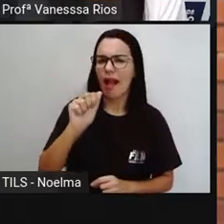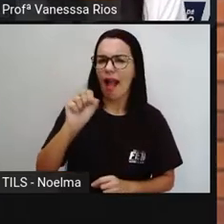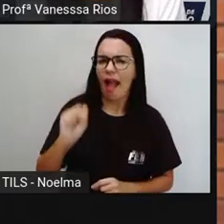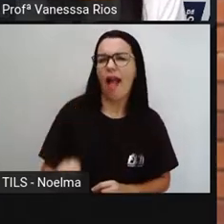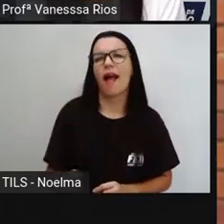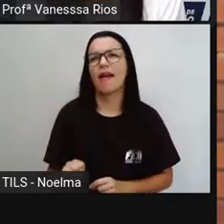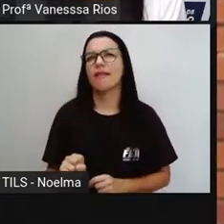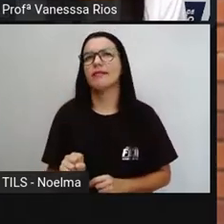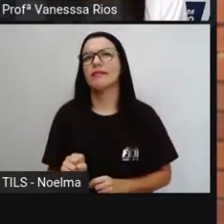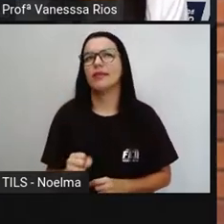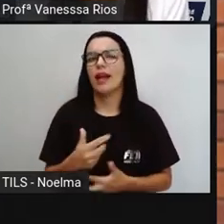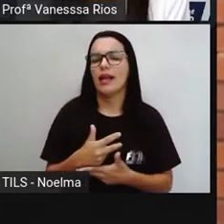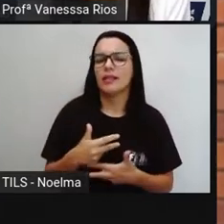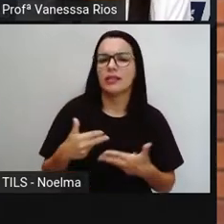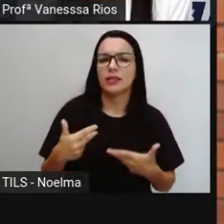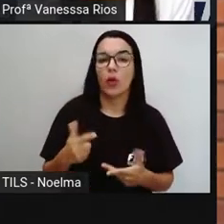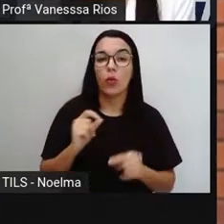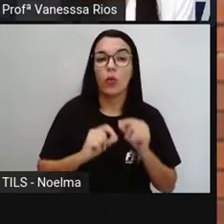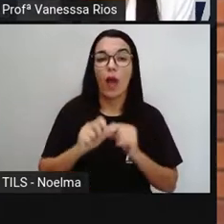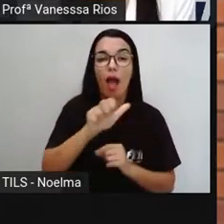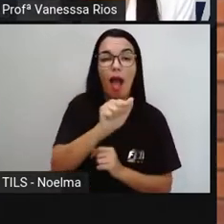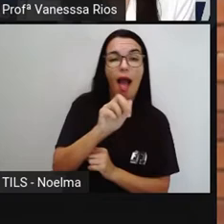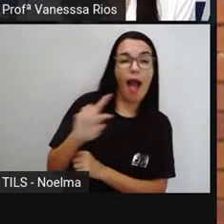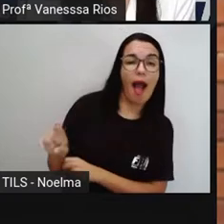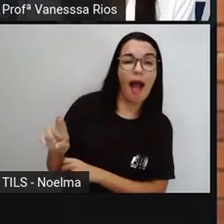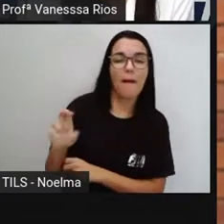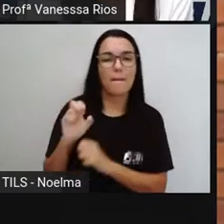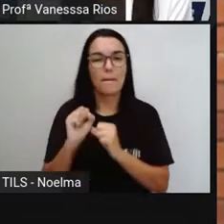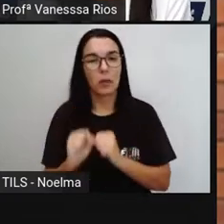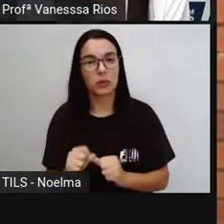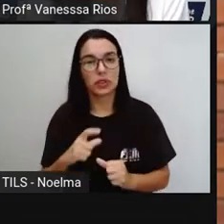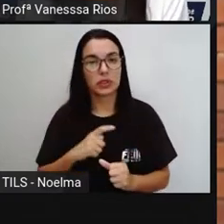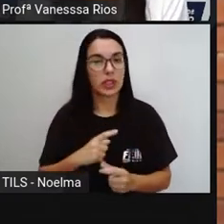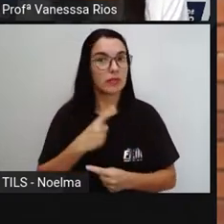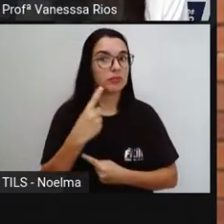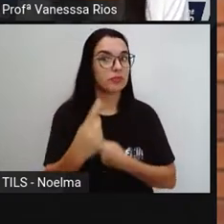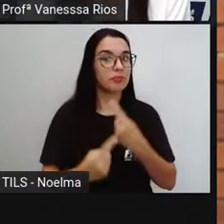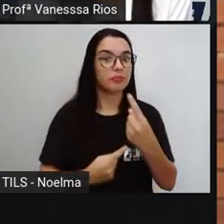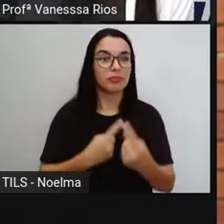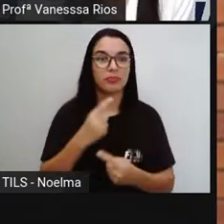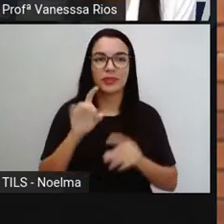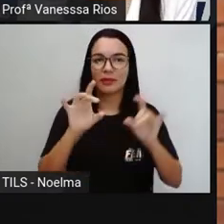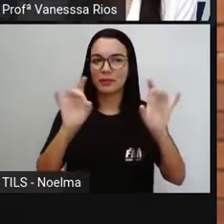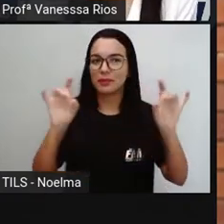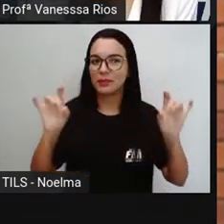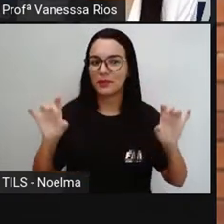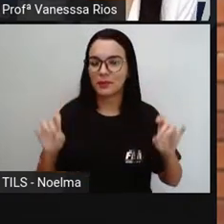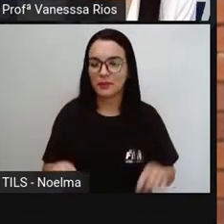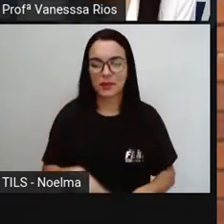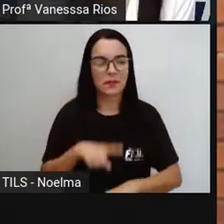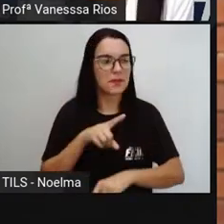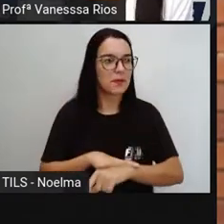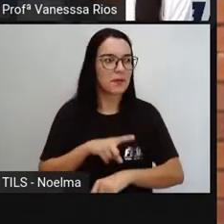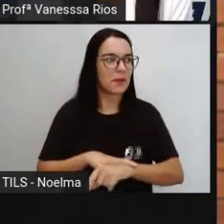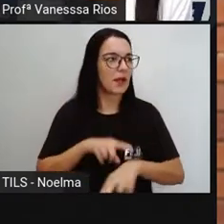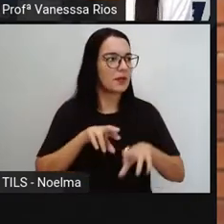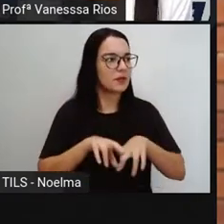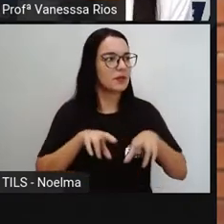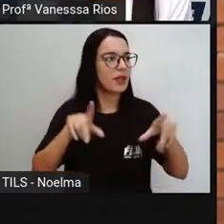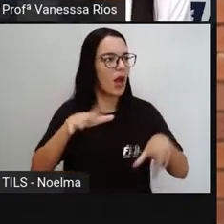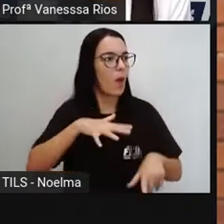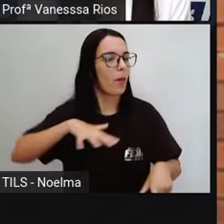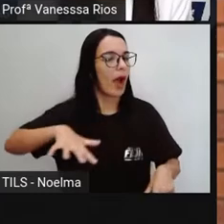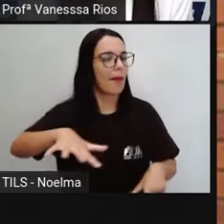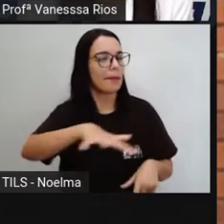elementos em forma gasosa, eles podem aparecer em diversas situações, em diversos momentos, no ambiente